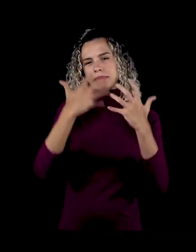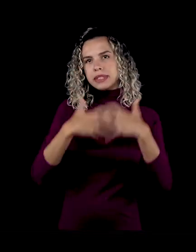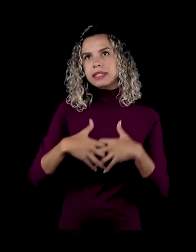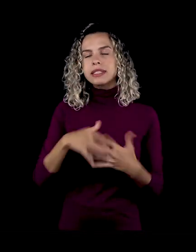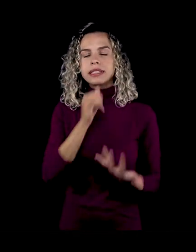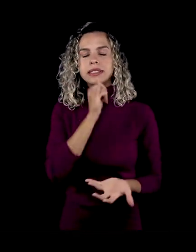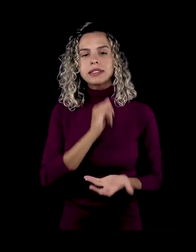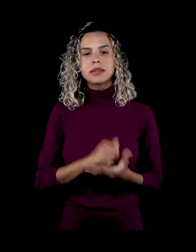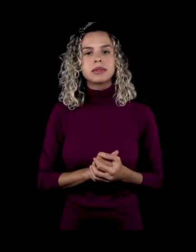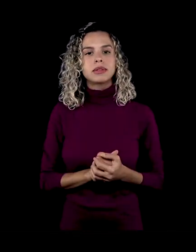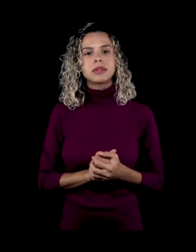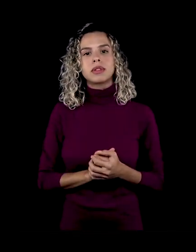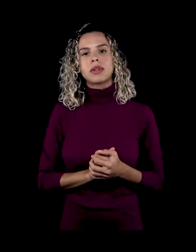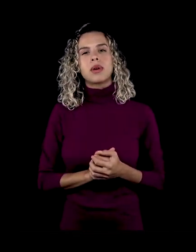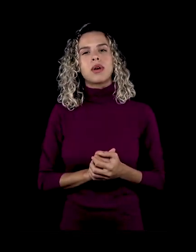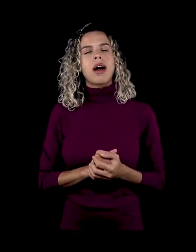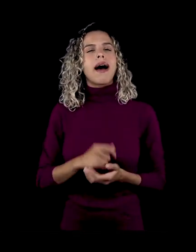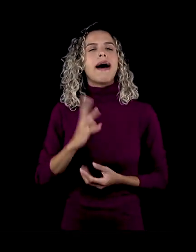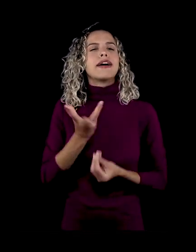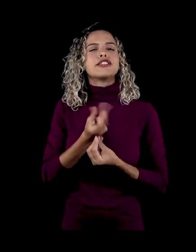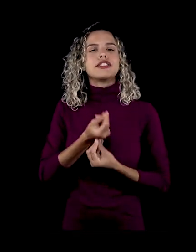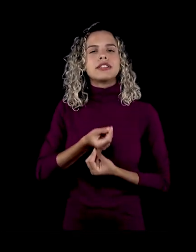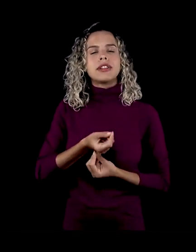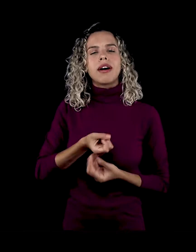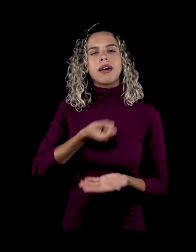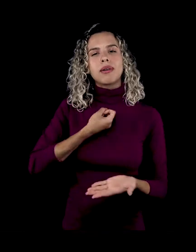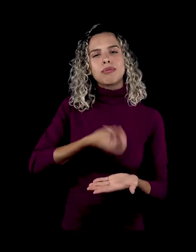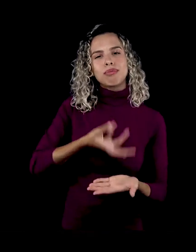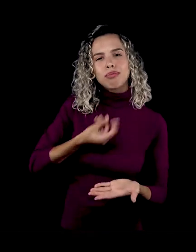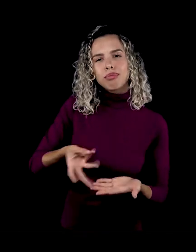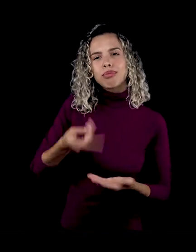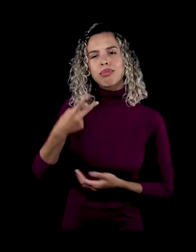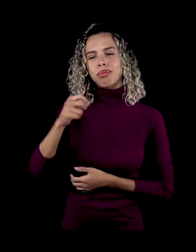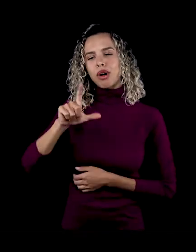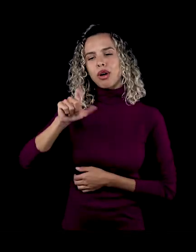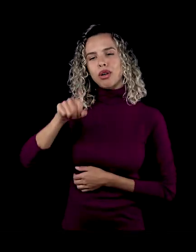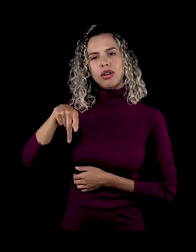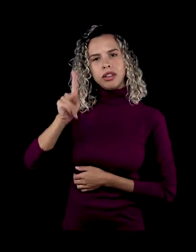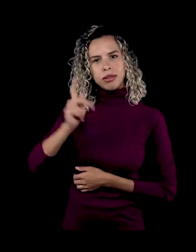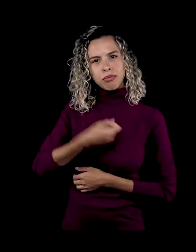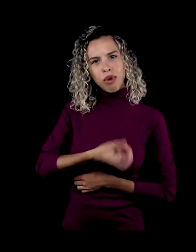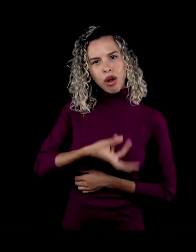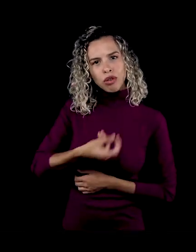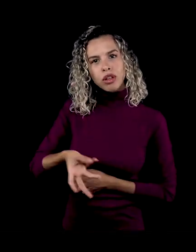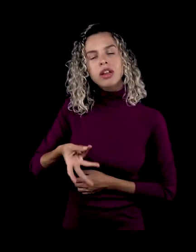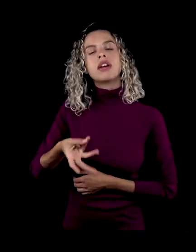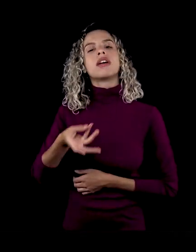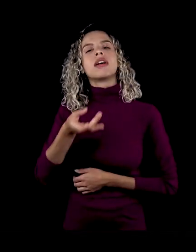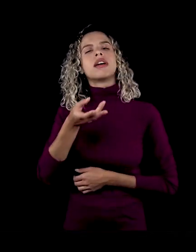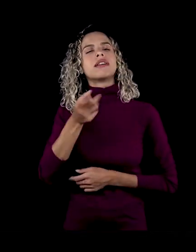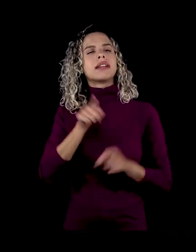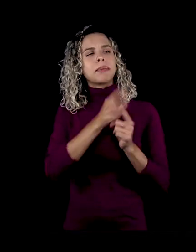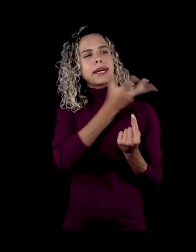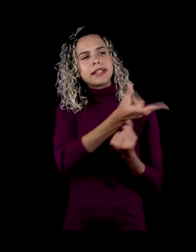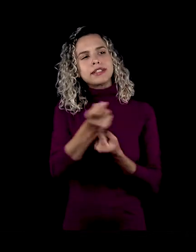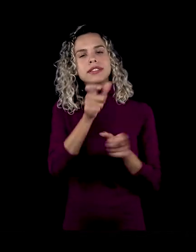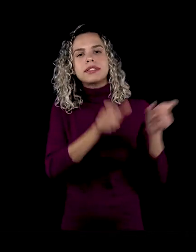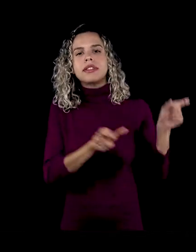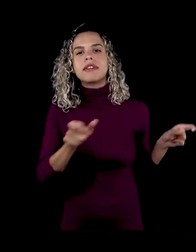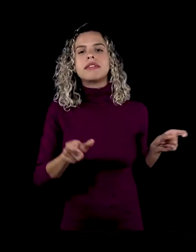enfim, o Pollock, todos os artistas dos anos 60, pensando artes visuais, que é a minha área de formação.